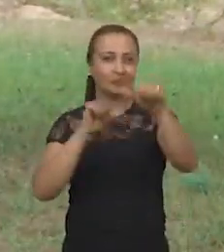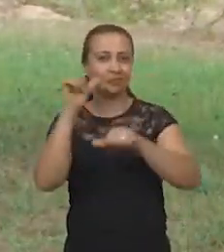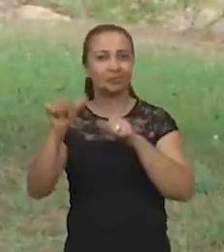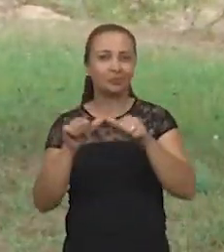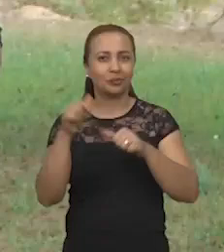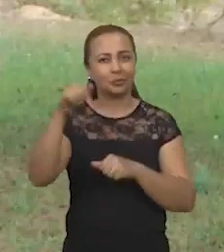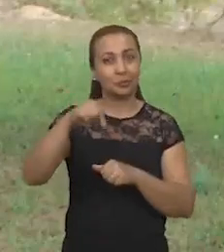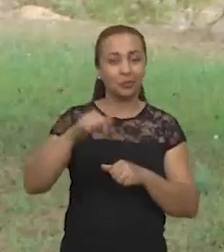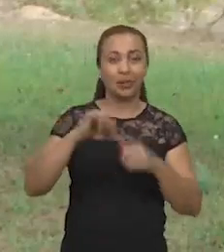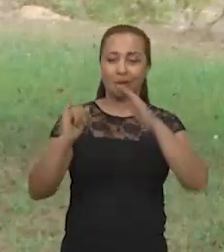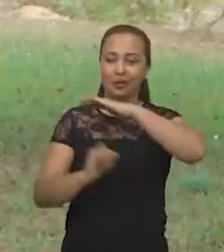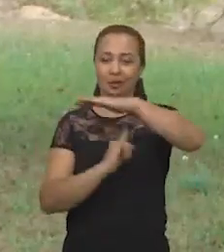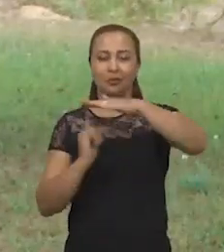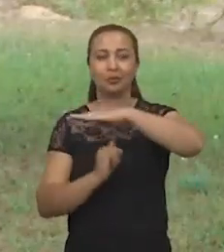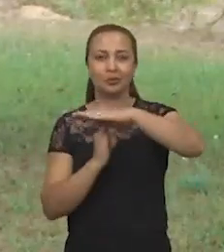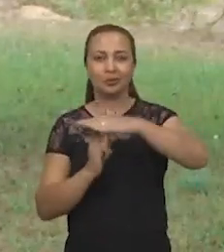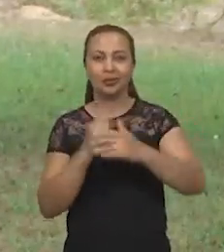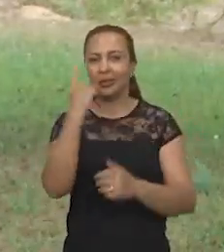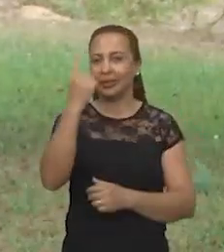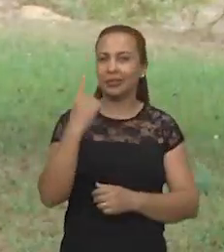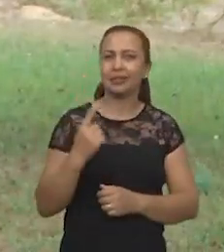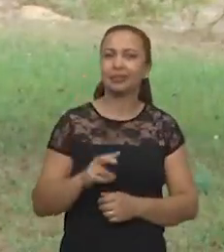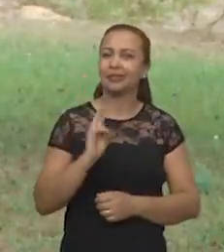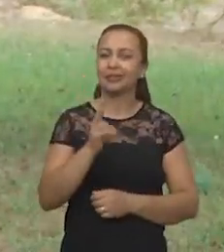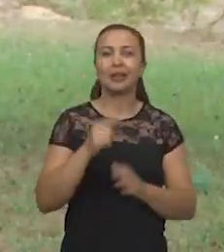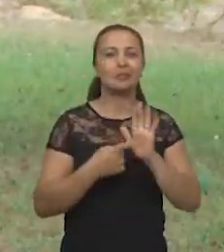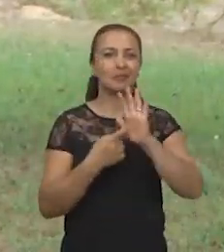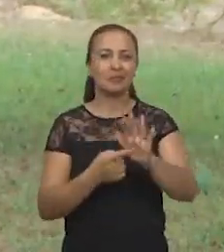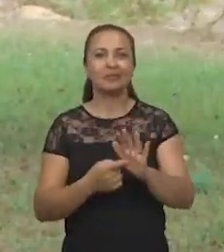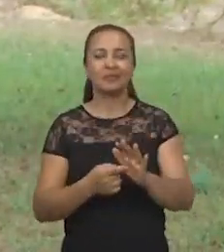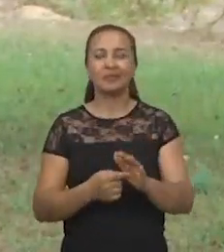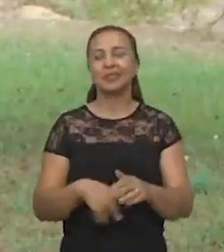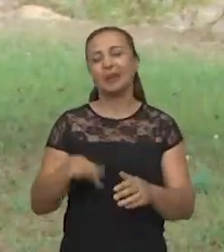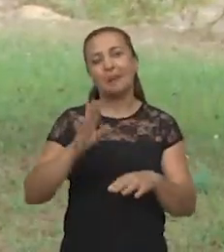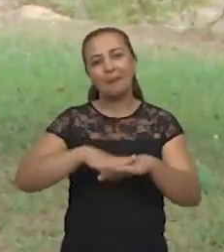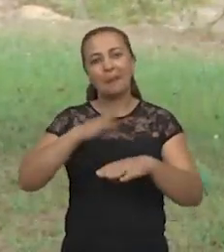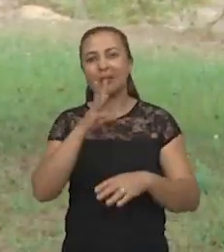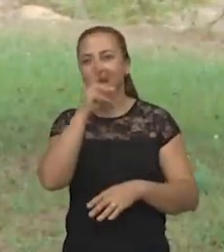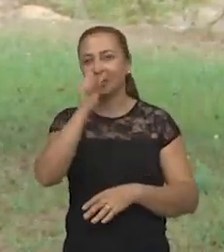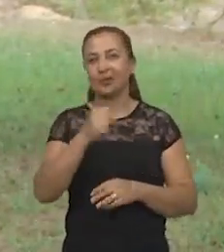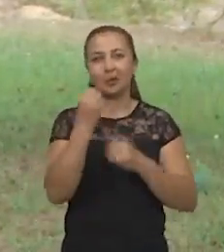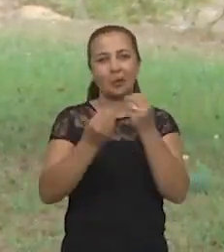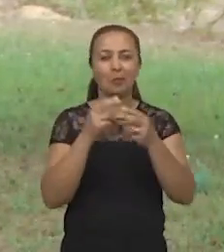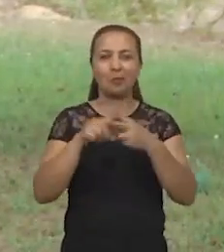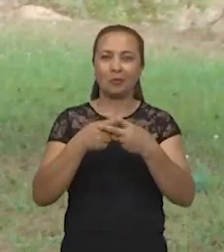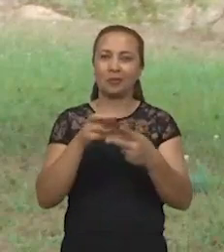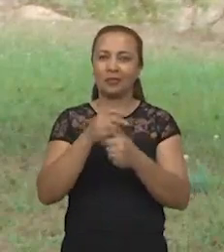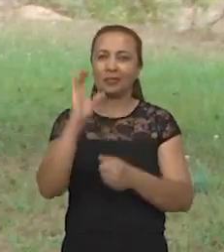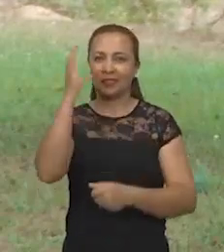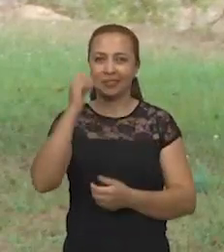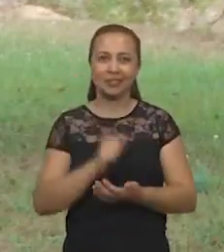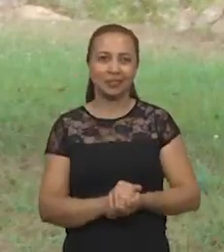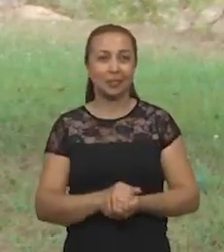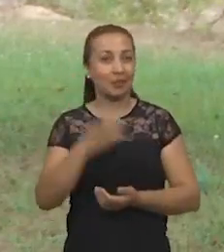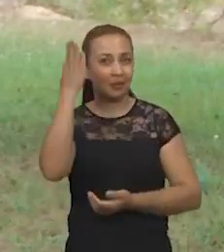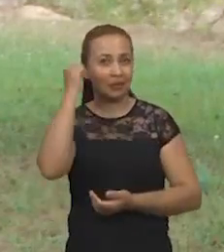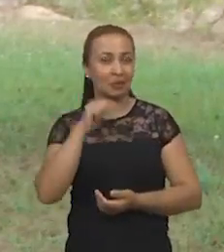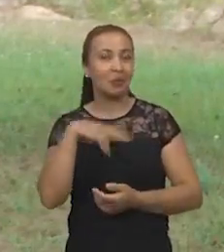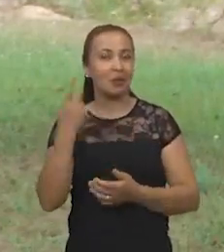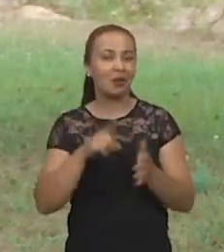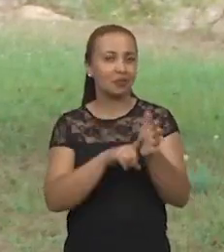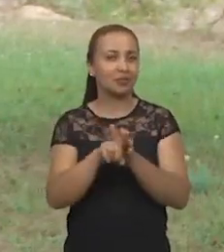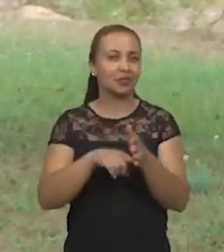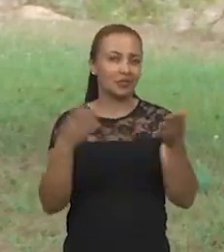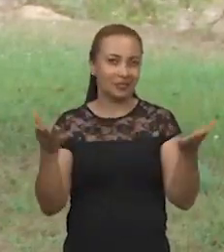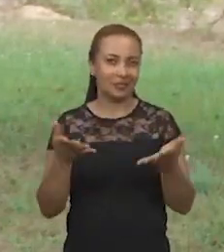desenvolvidas por essas instituições que cada vez mais mostram seu potencial como produtoras de ciência. Vamos saber